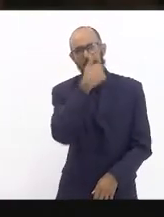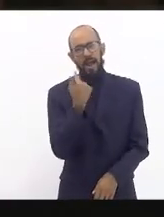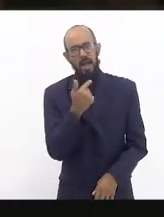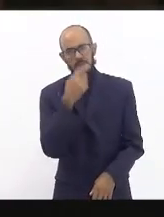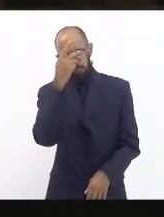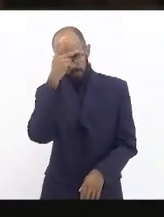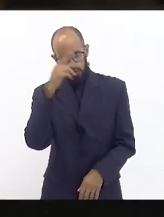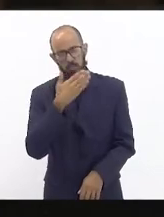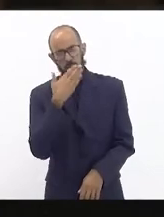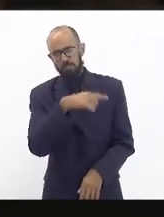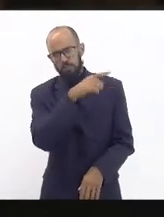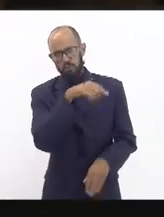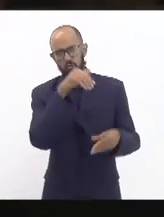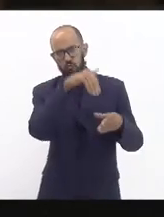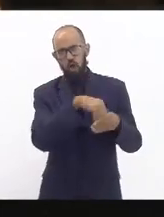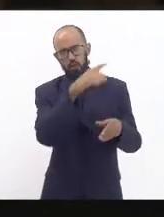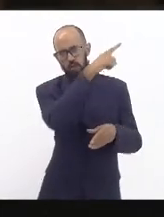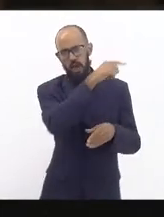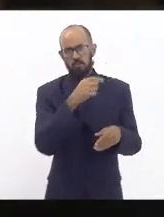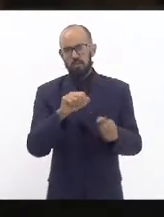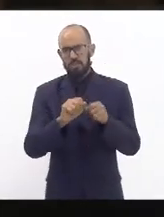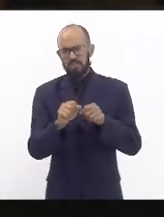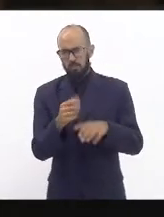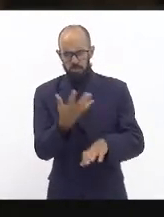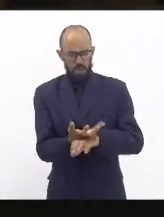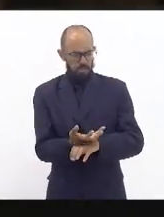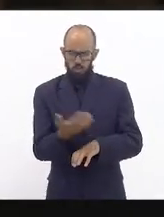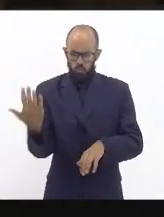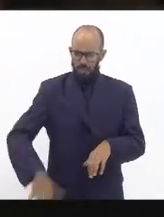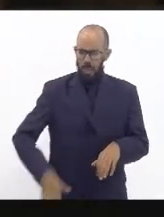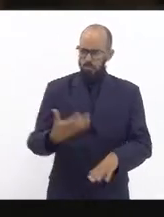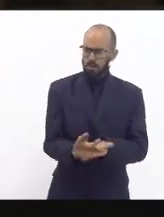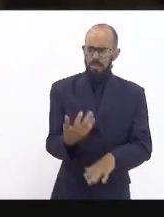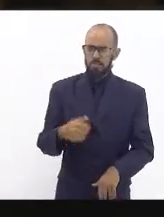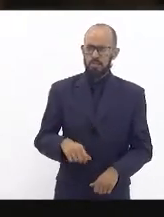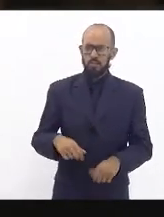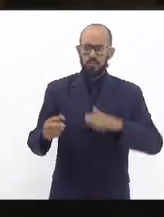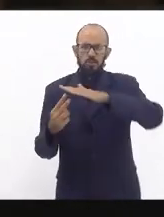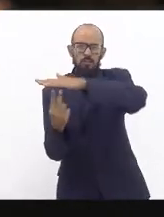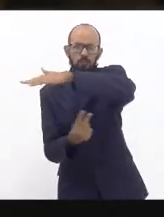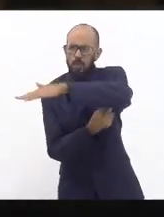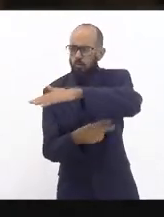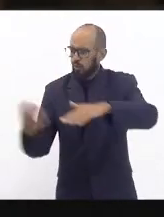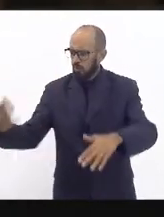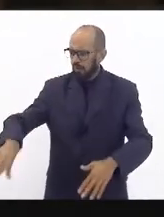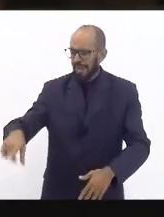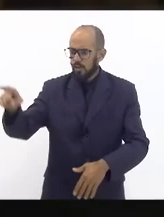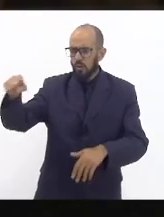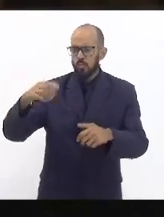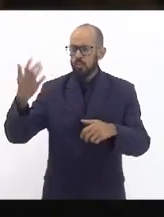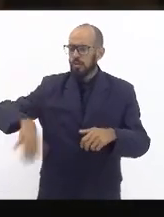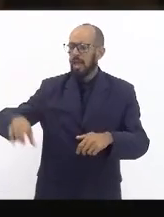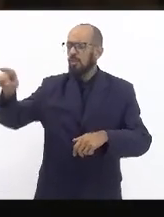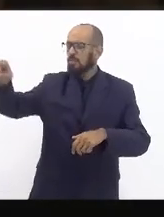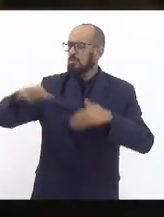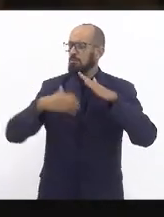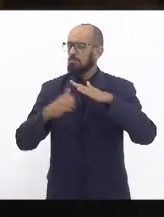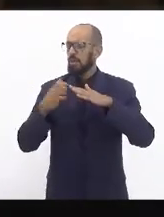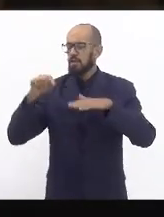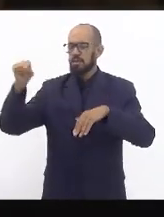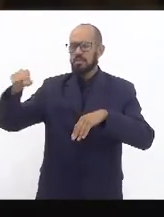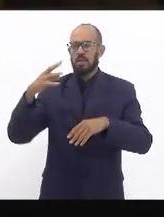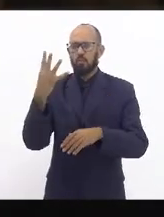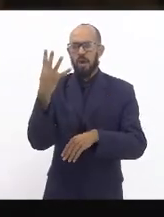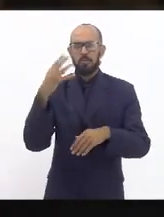Oeste para poder pedir vou fazer uma pracinha eu não quero pracinha não eu quero fazer um viaduto eu não quero não eu não quero essa porcaria dessas